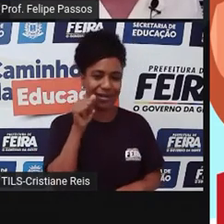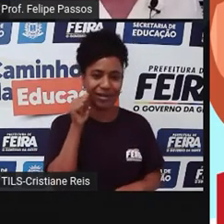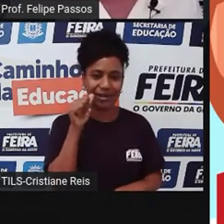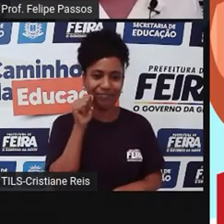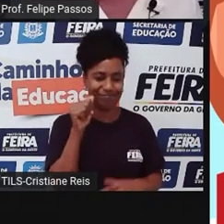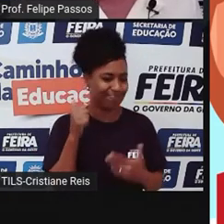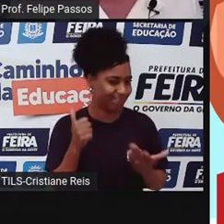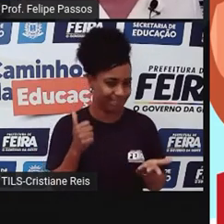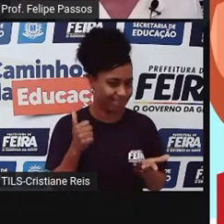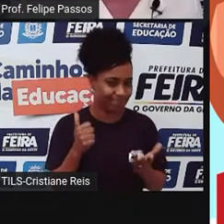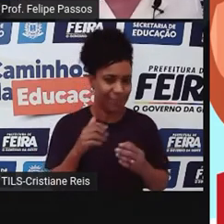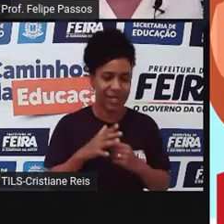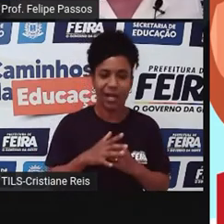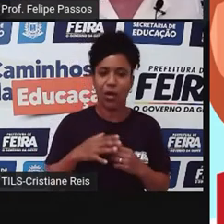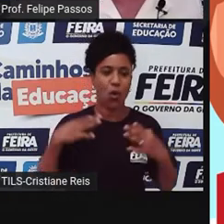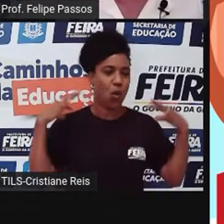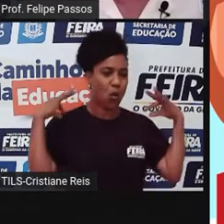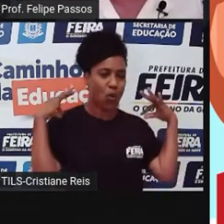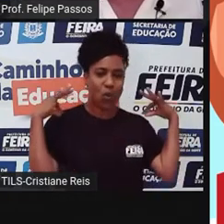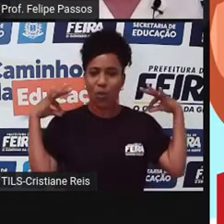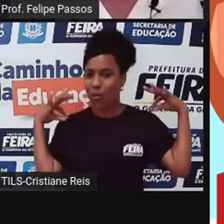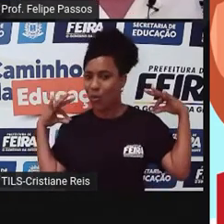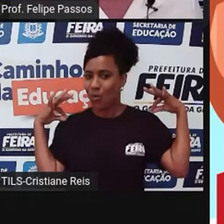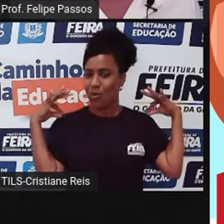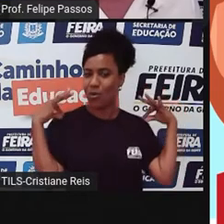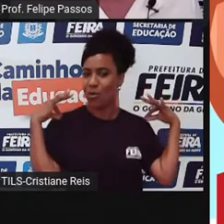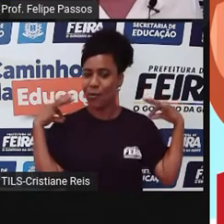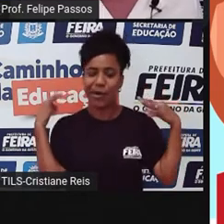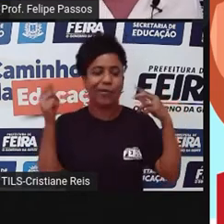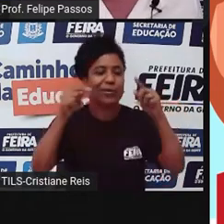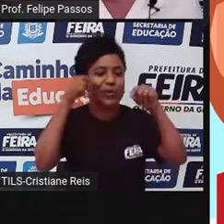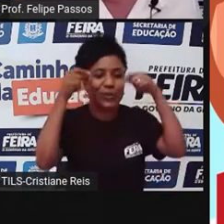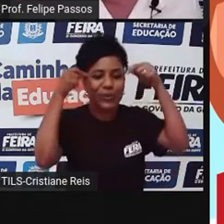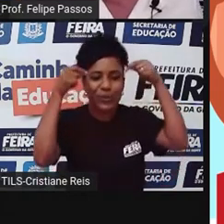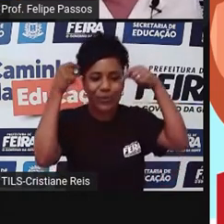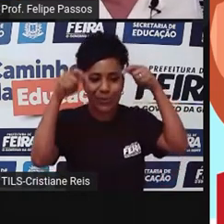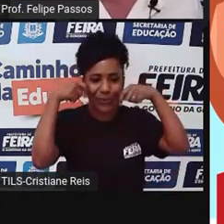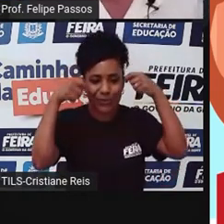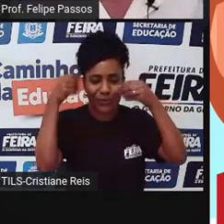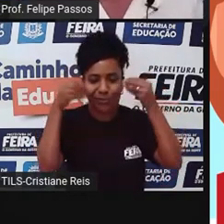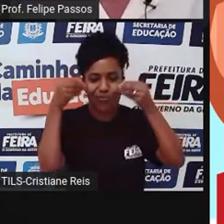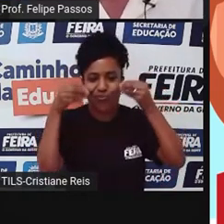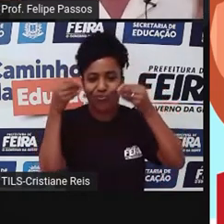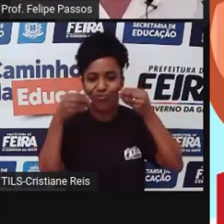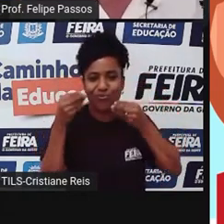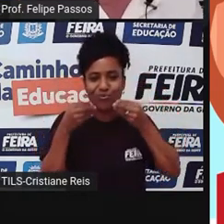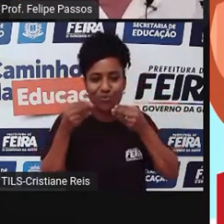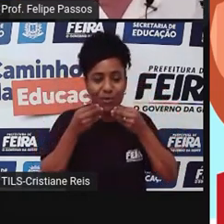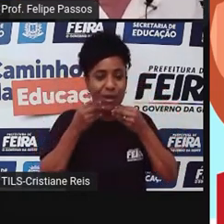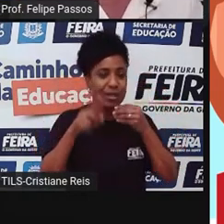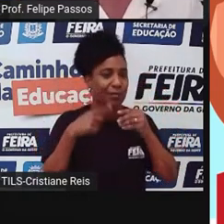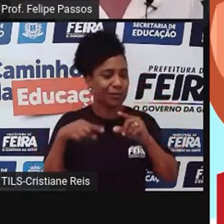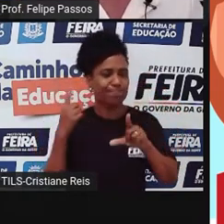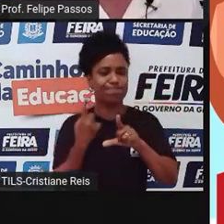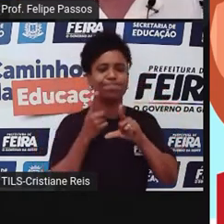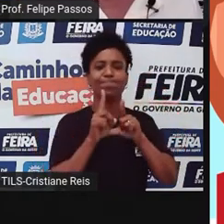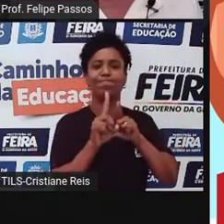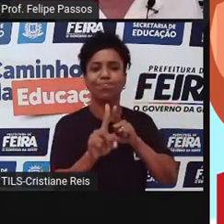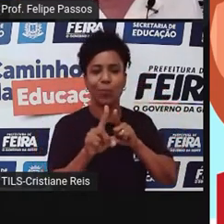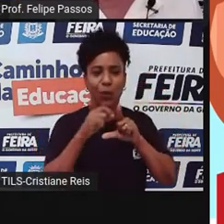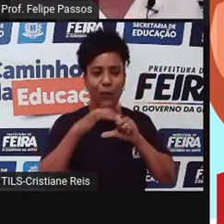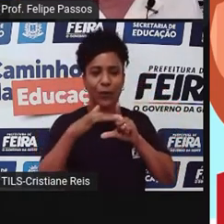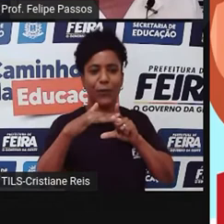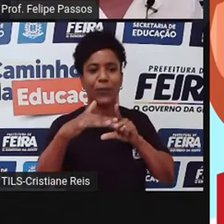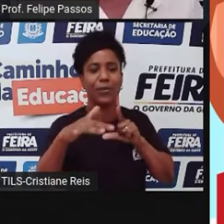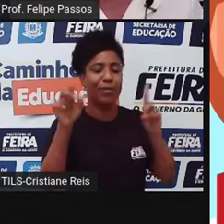sobre um estilo de roupa, sobre uma forma de fazer uma maquiagem. Começou daí e daí se espalhou para diversos outros